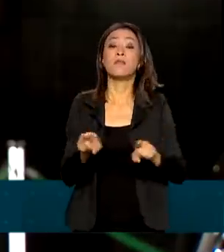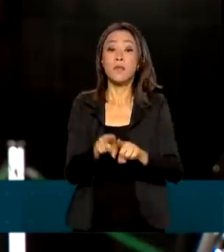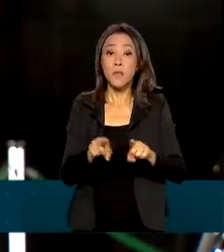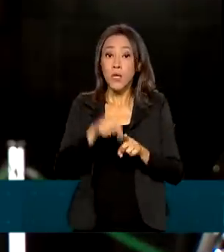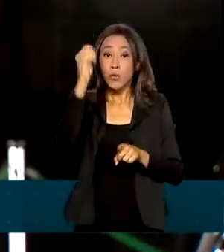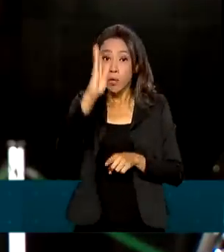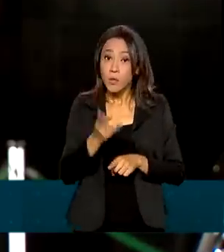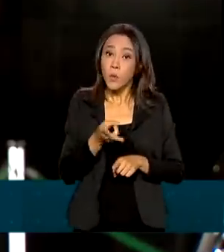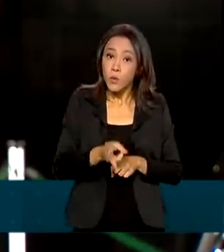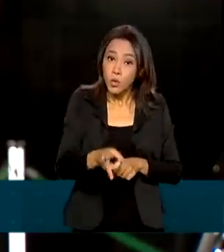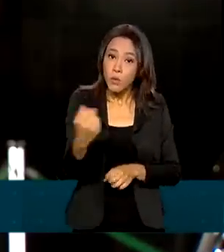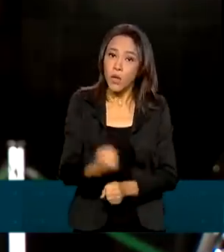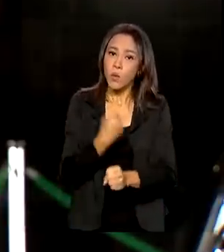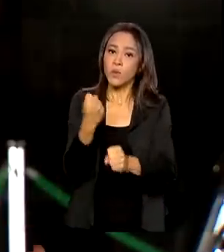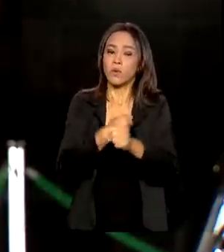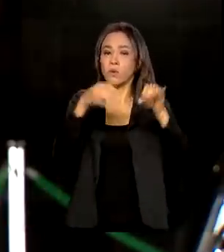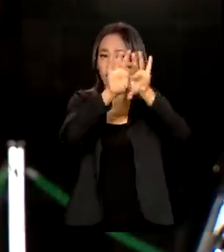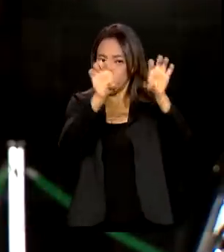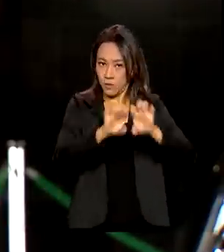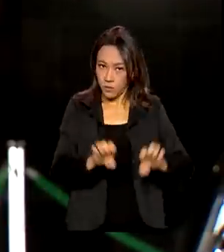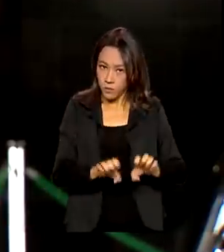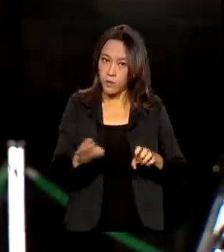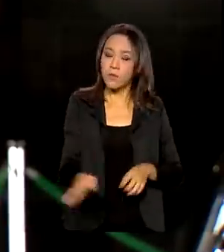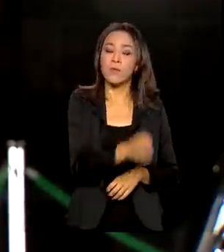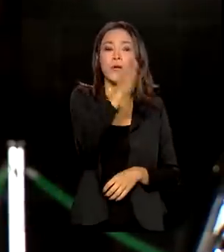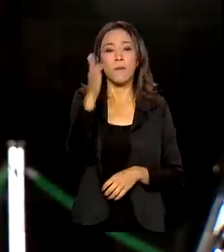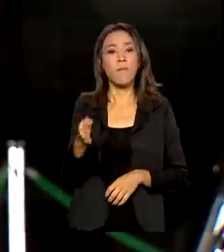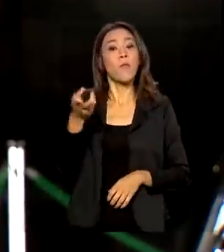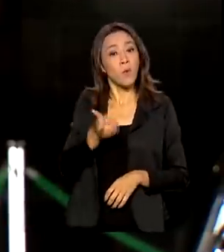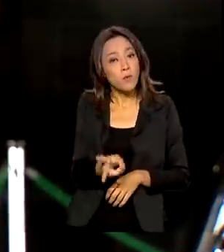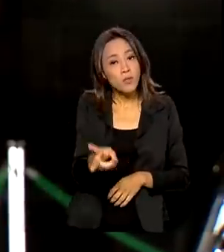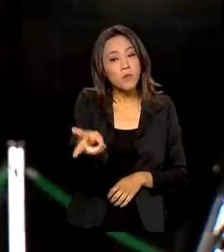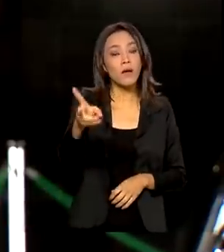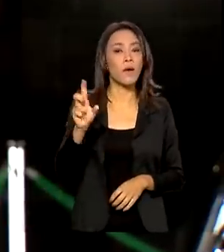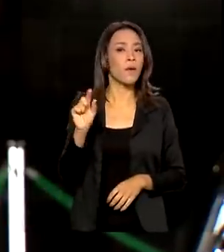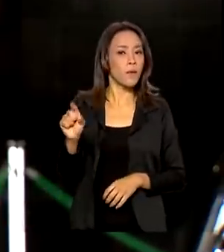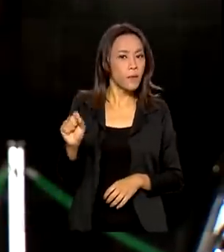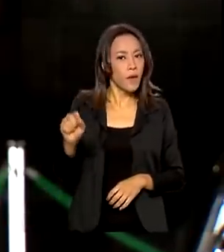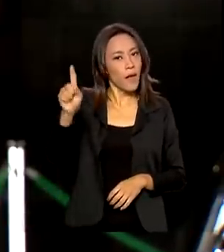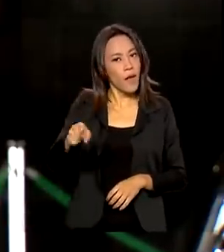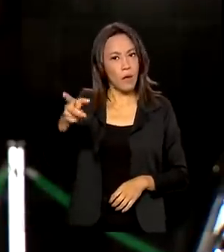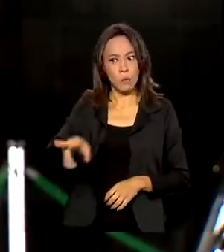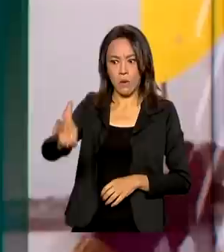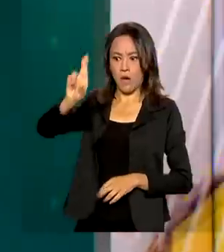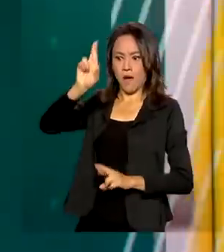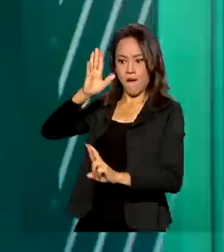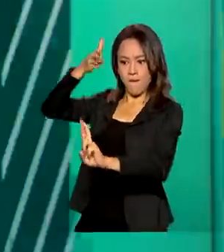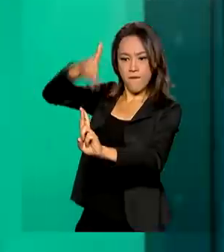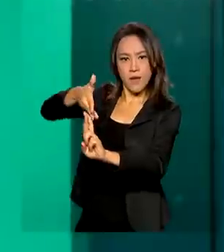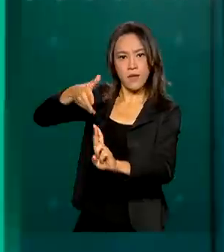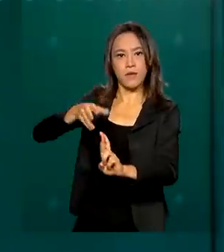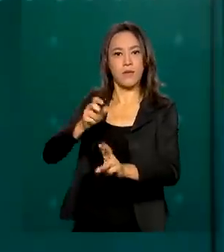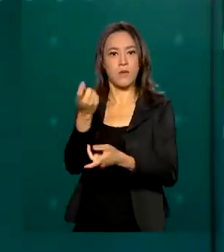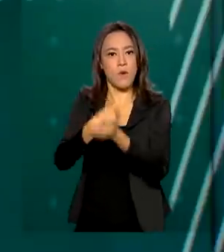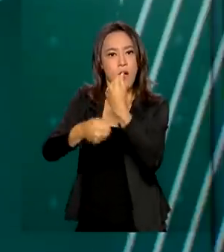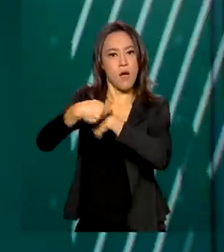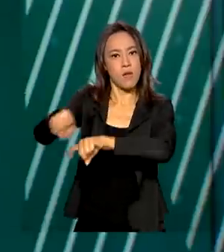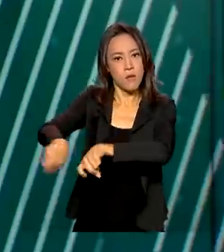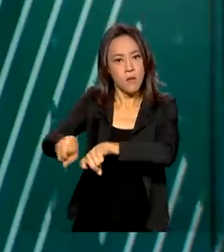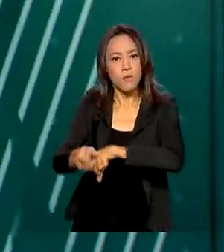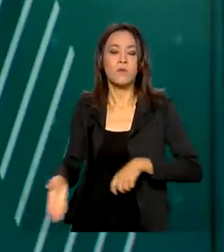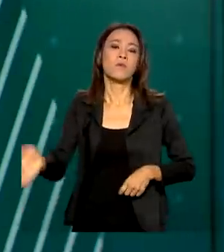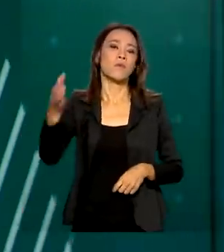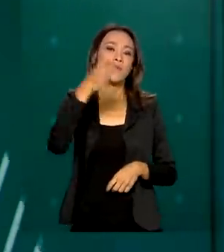infraestrutura, a necessidade do Brasil continuar sendo um grande líder do agronegócio. O Brasil tem